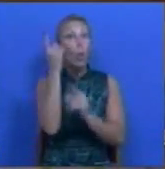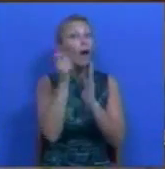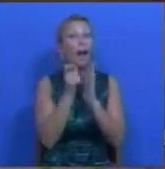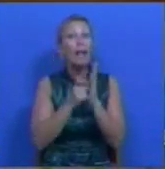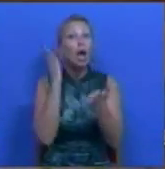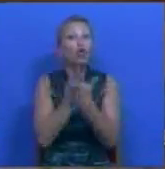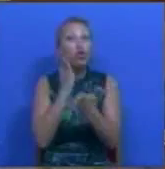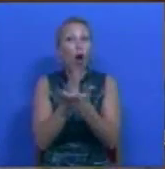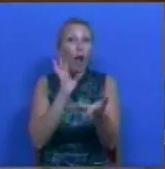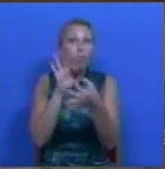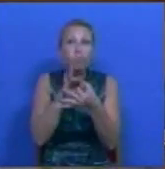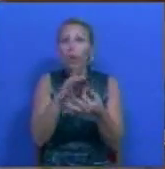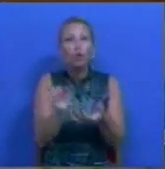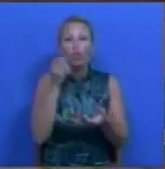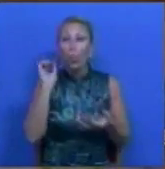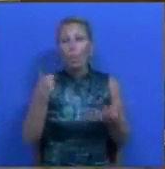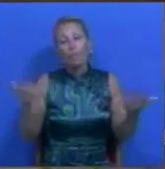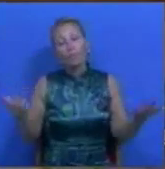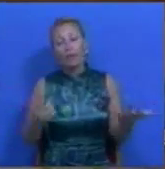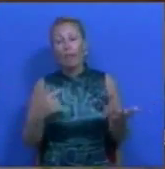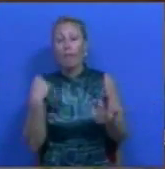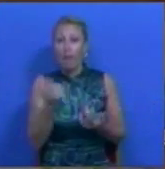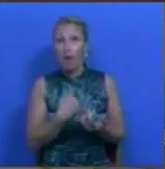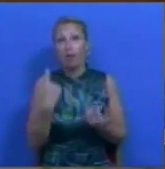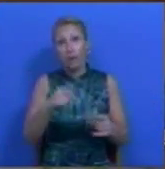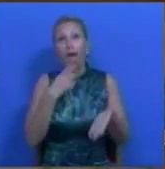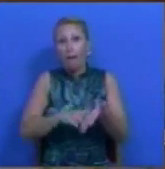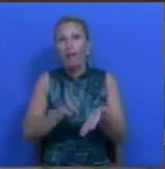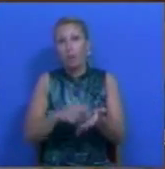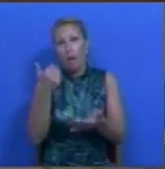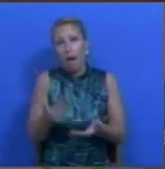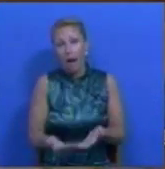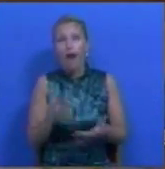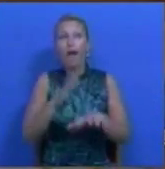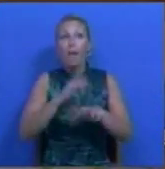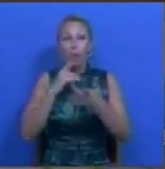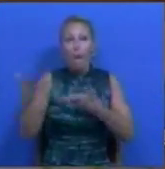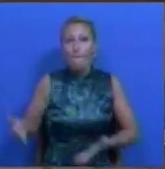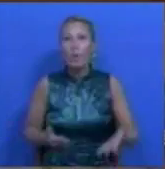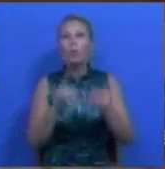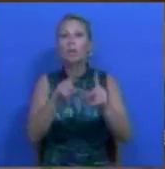temos todas as razões, exatamente pelo percurso de sequencialidade entre os diferentes níveis de ensino,